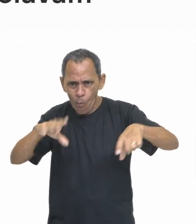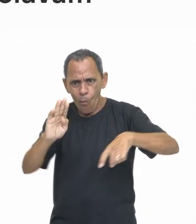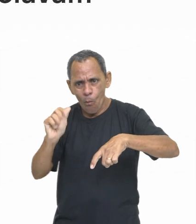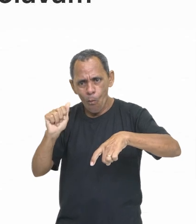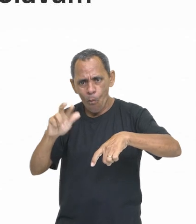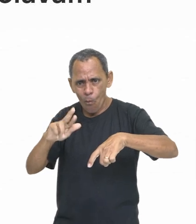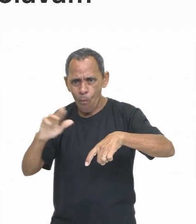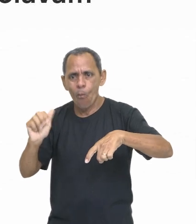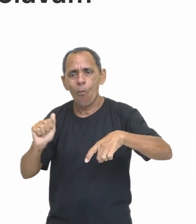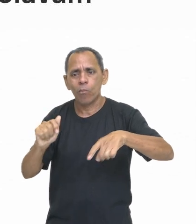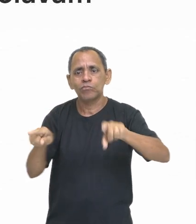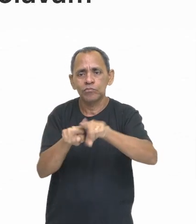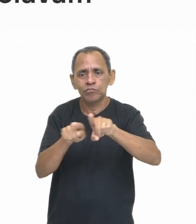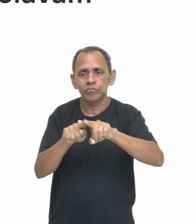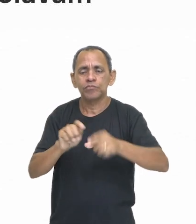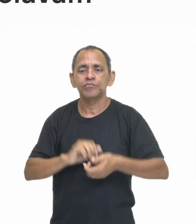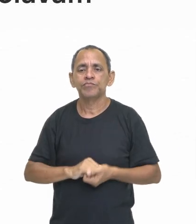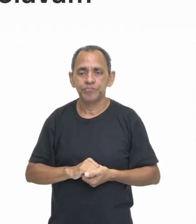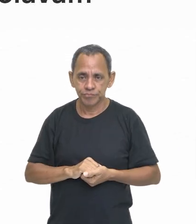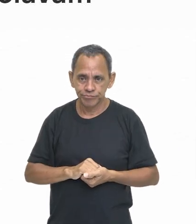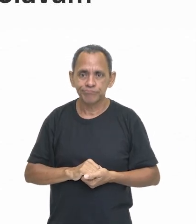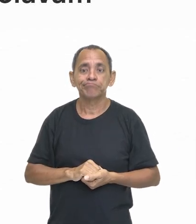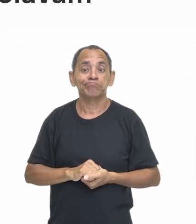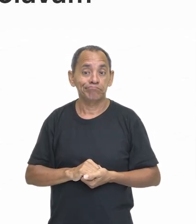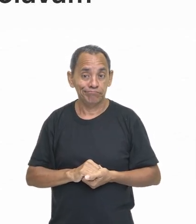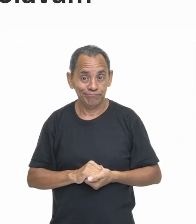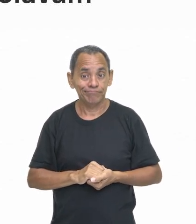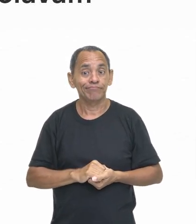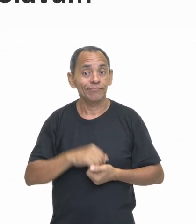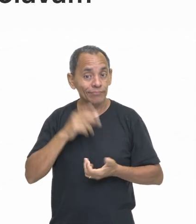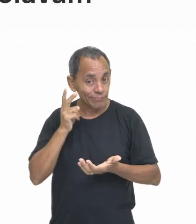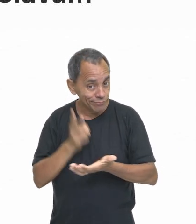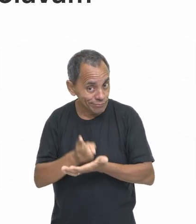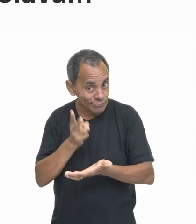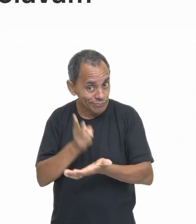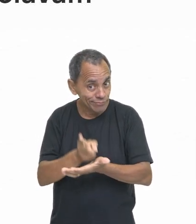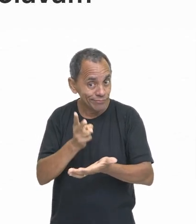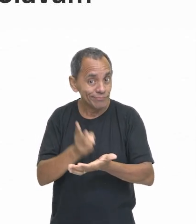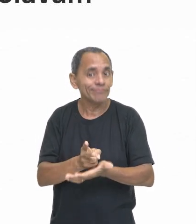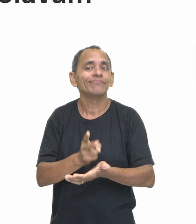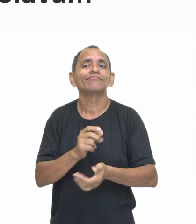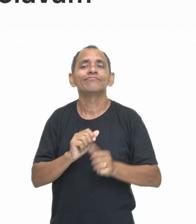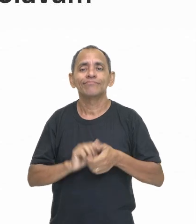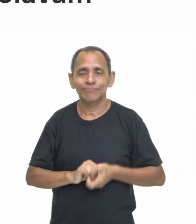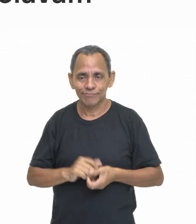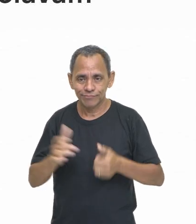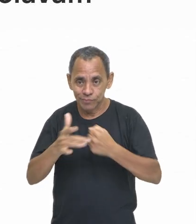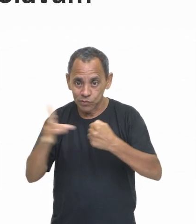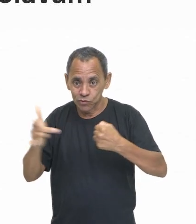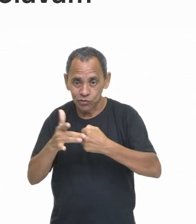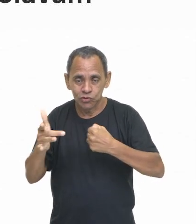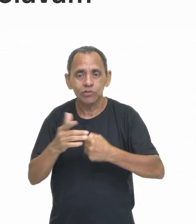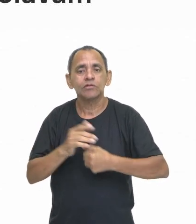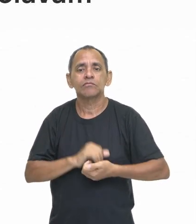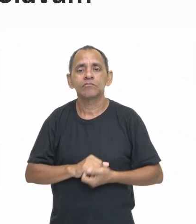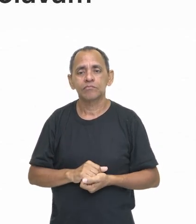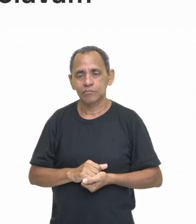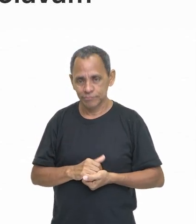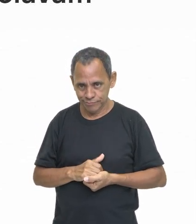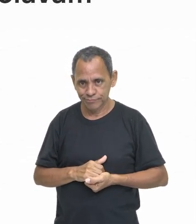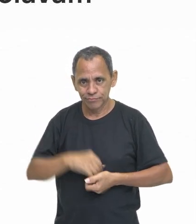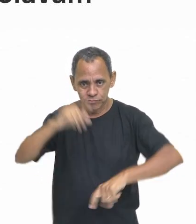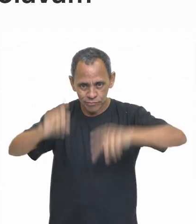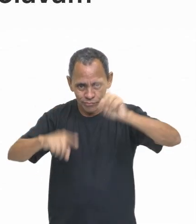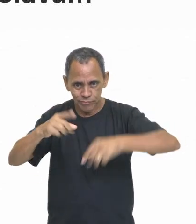continua sendo ouro. Seja na forma de pó, em barra é sempre ouro. E é muito caro. Têxteis. O que que são têxteis, gente?